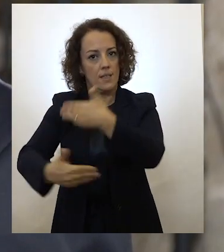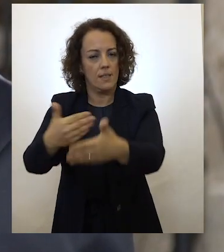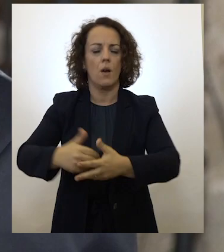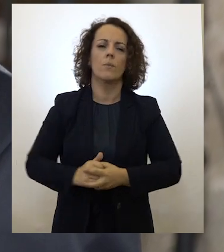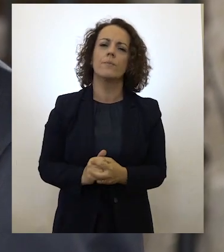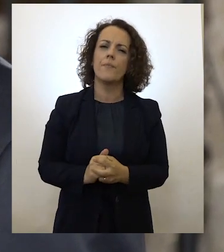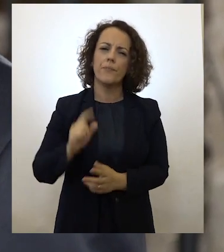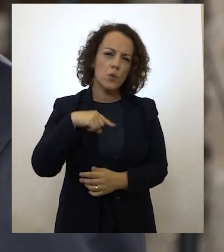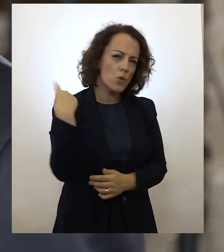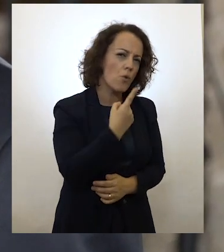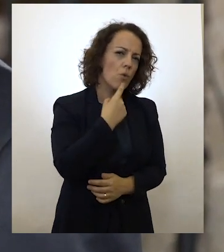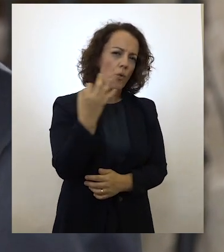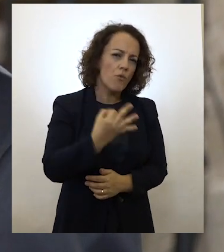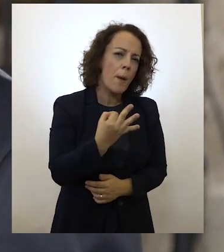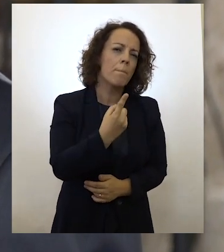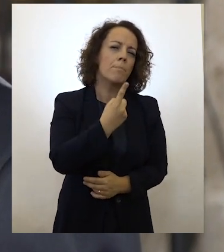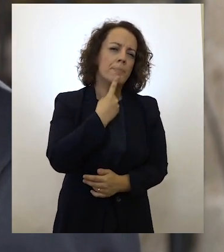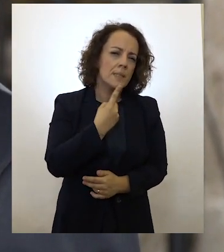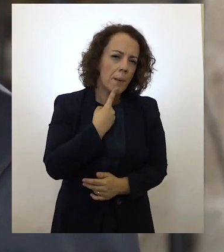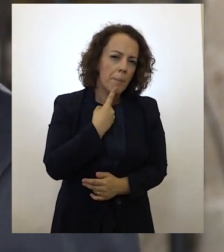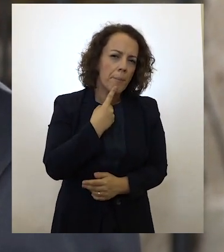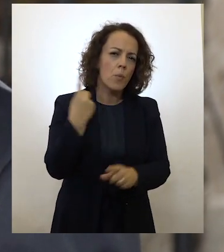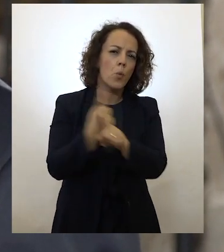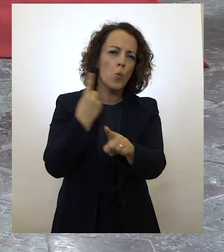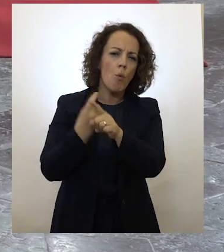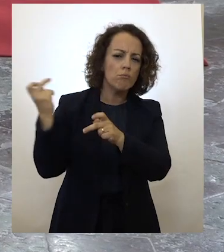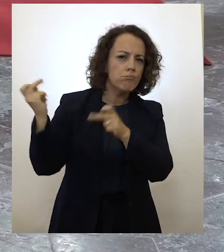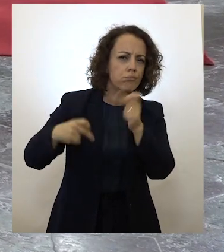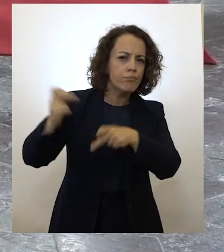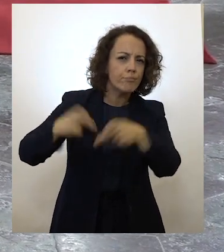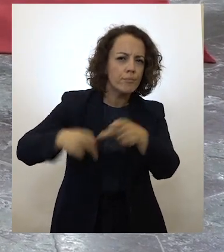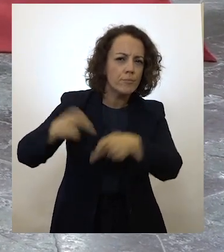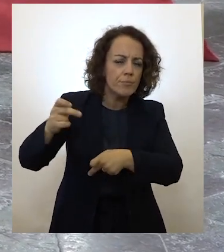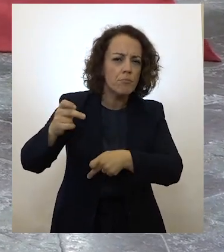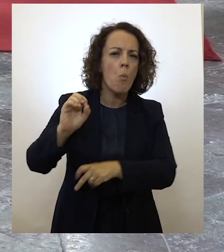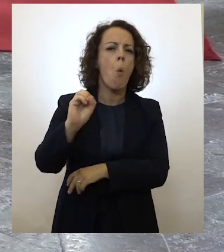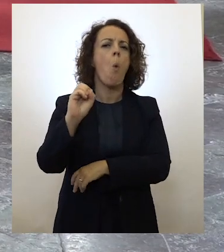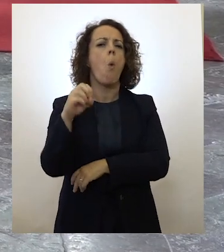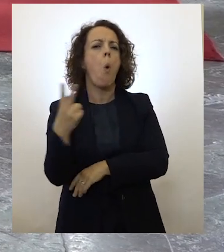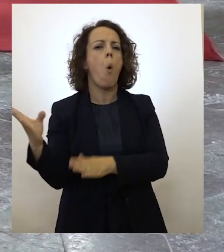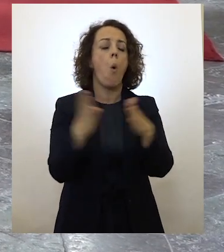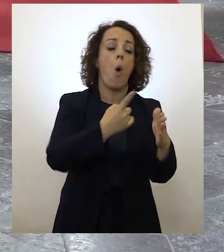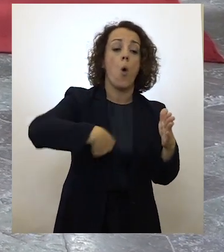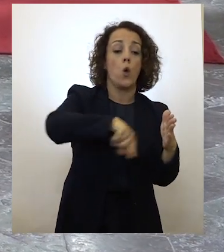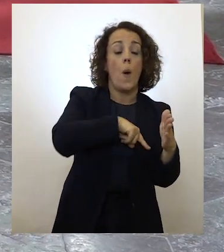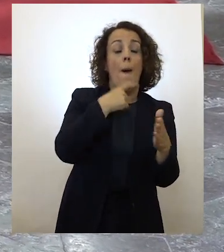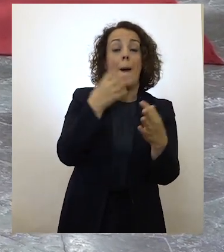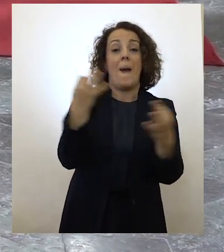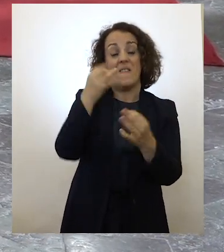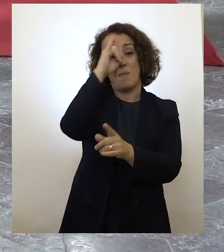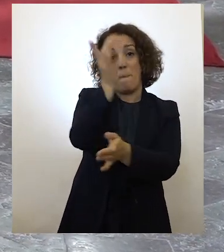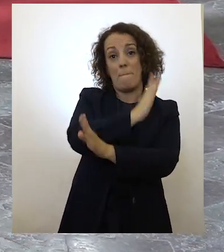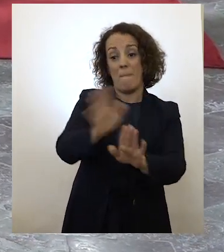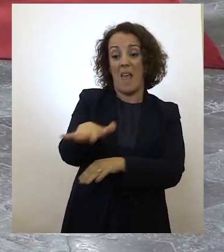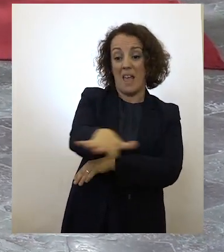Percebemos mesmo o que se passou e passa. Ou apesar de concordarmos com os desafios